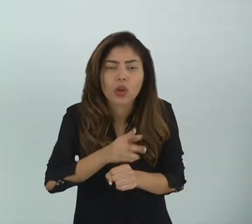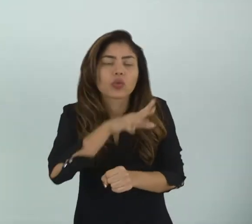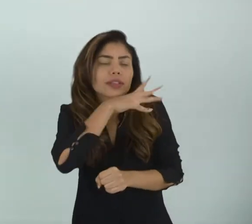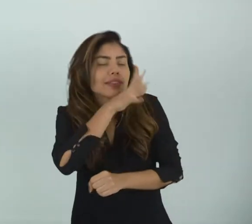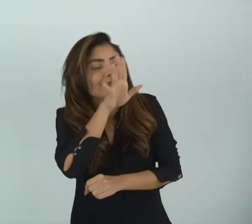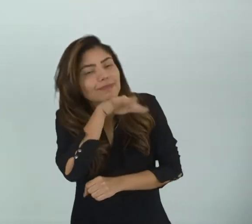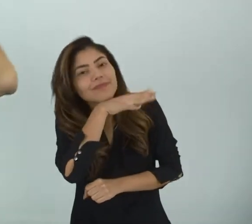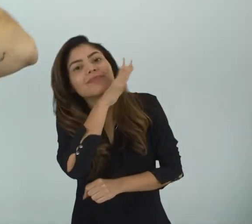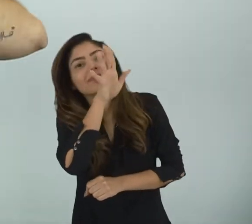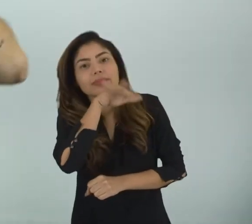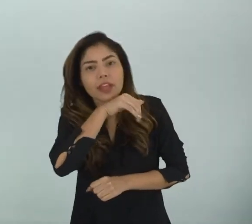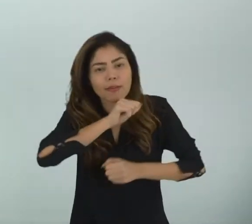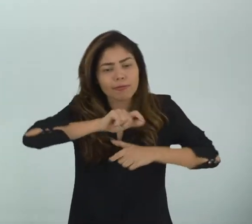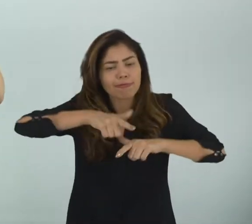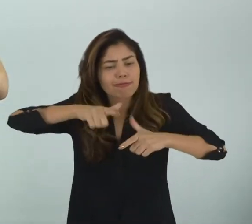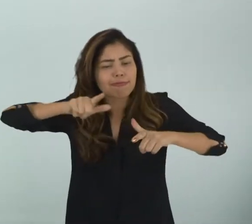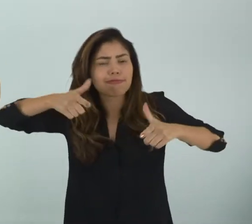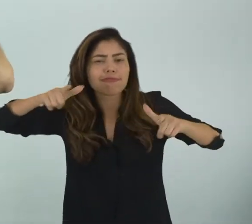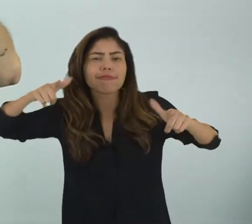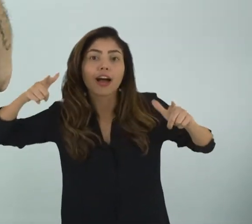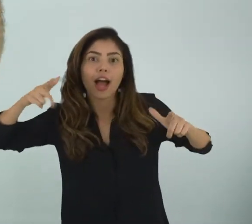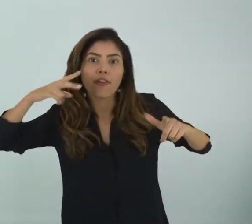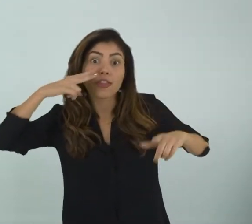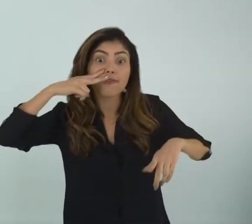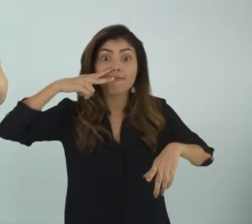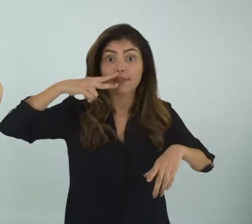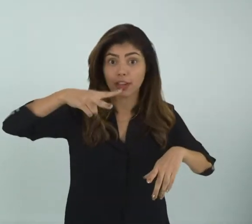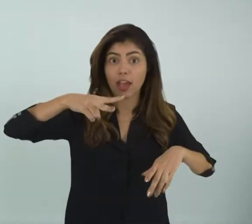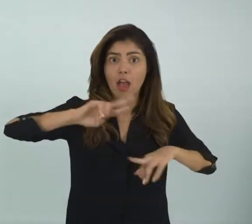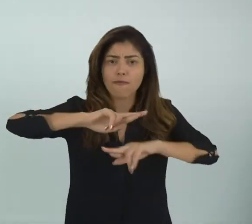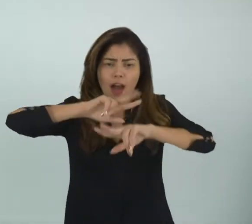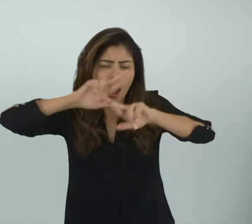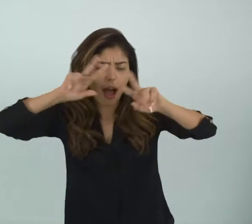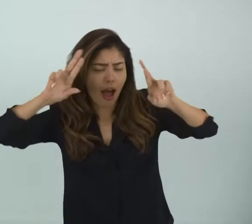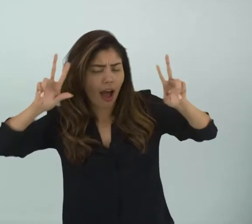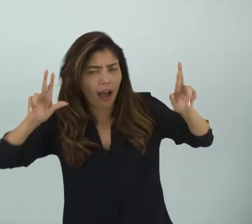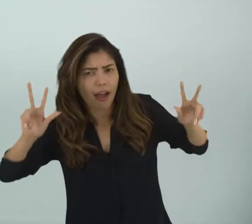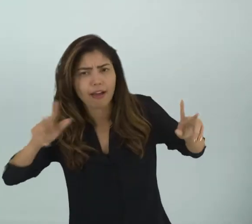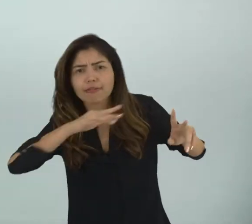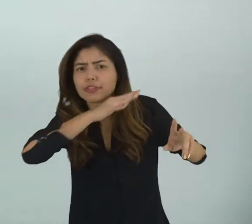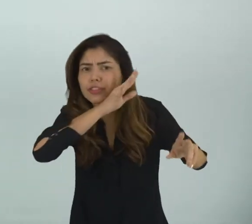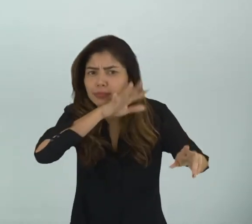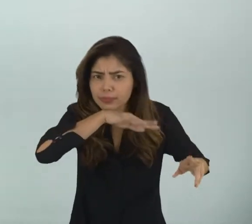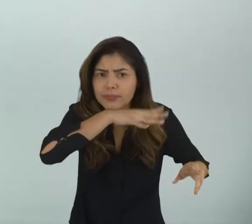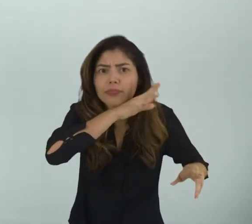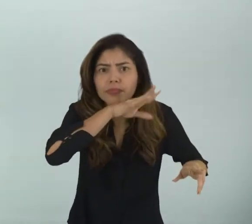animais Os animais crescendo Tem os momentos Que você vê Vários tipos de animais